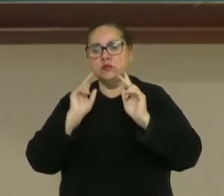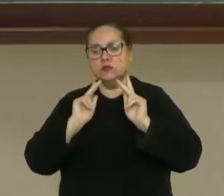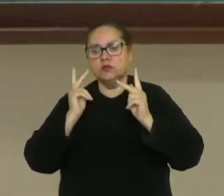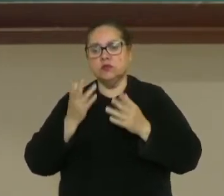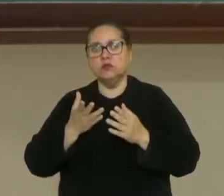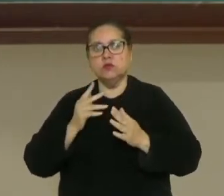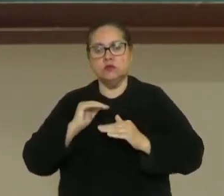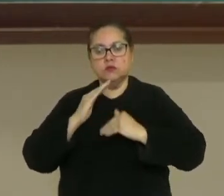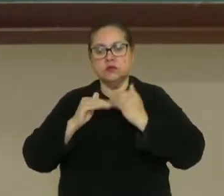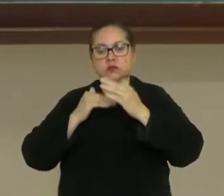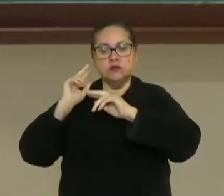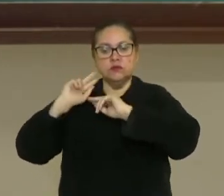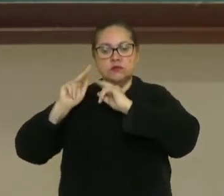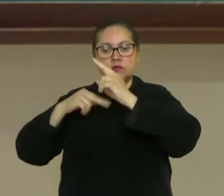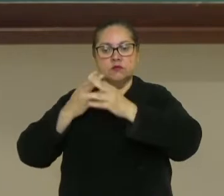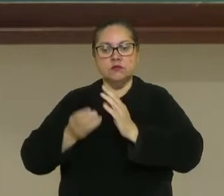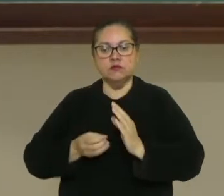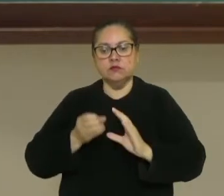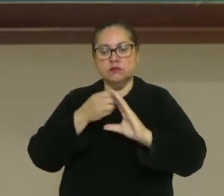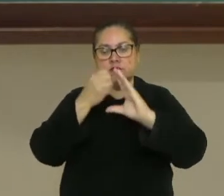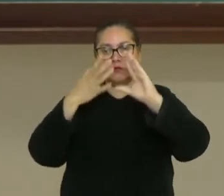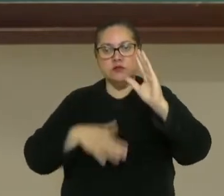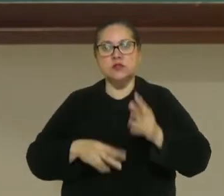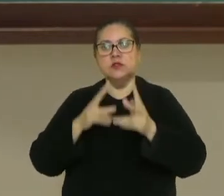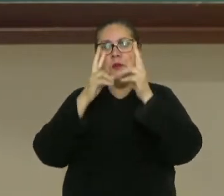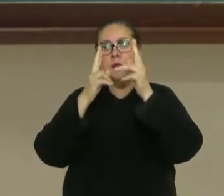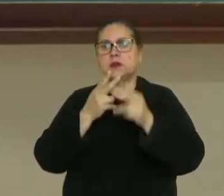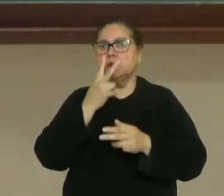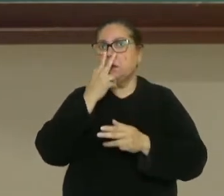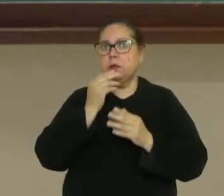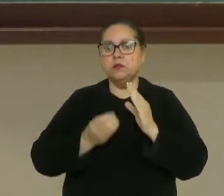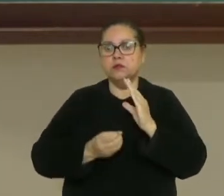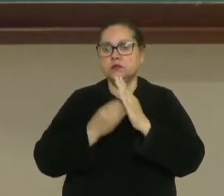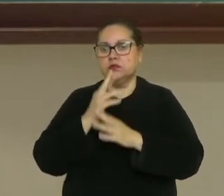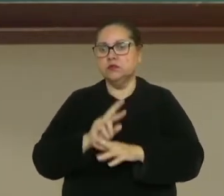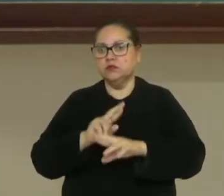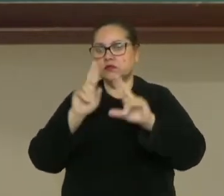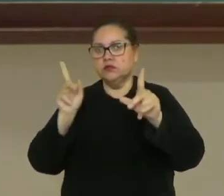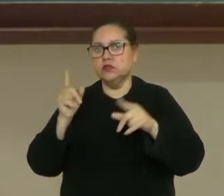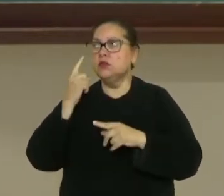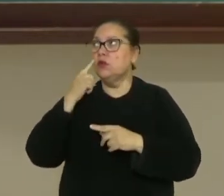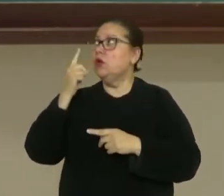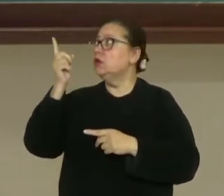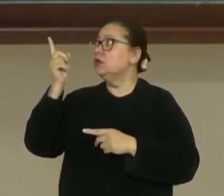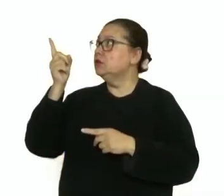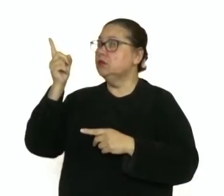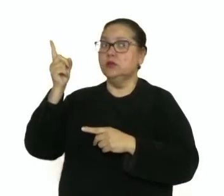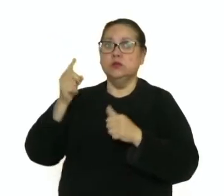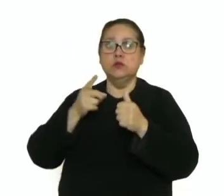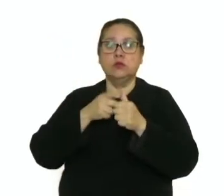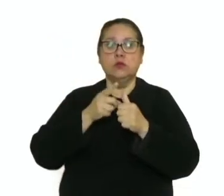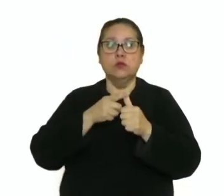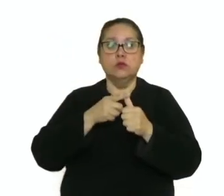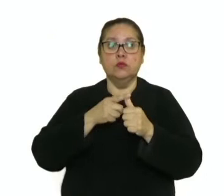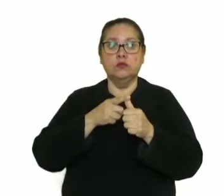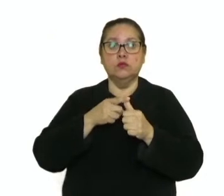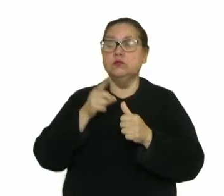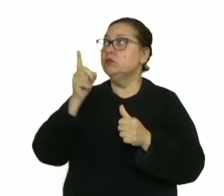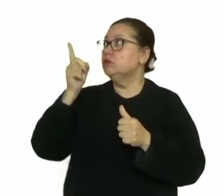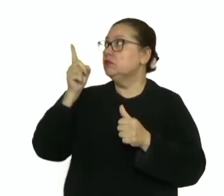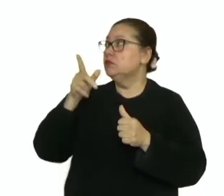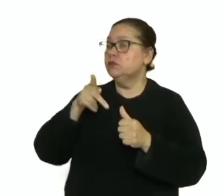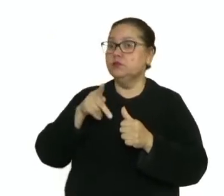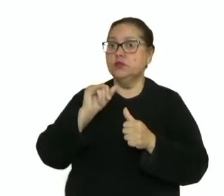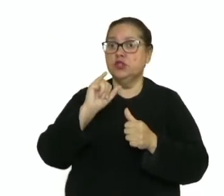esses descendentes desenvolvem características semelhantes de origens diferentes. Então vamos colocar aqui, um réptil ictiosauro,